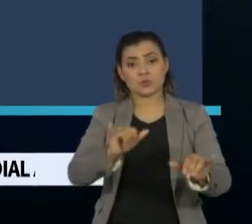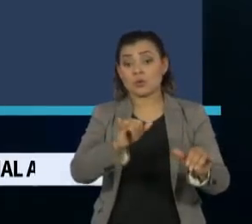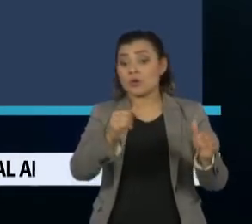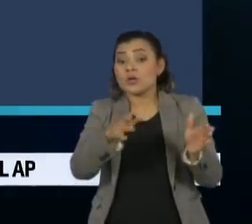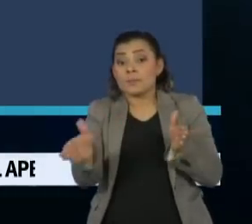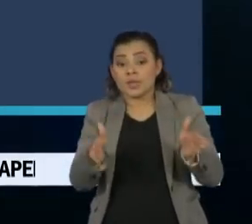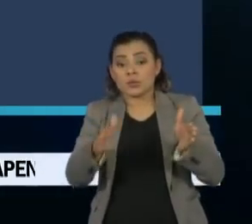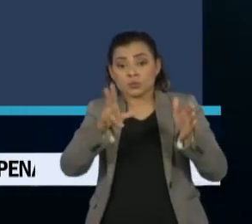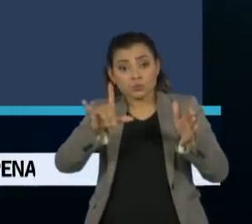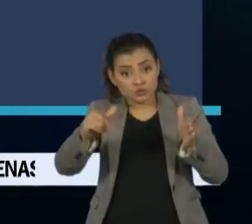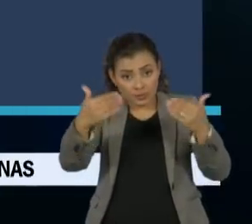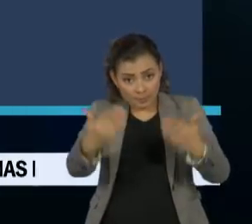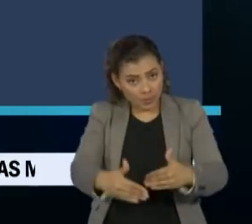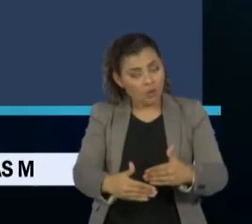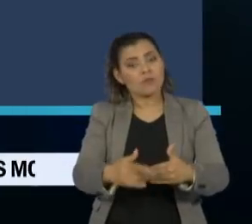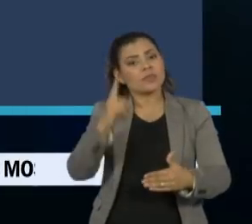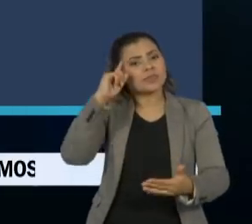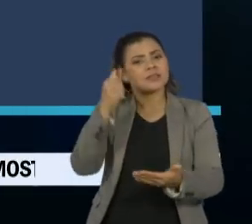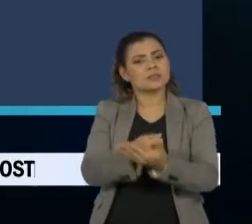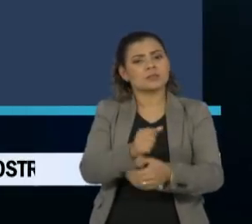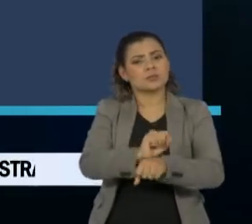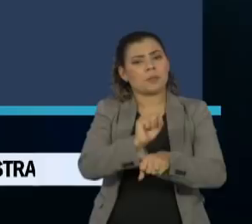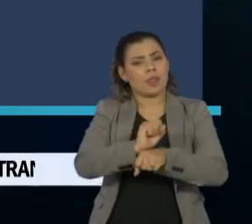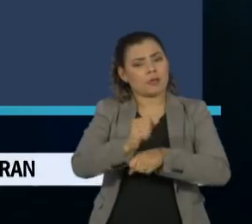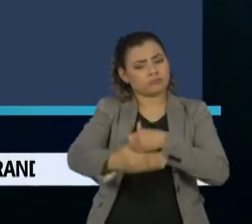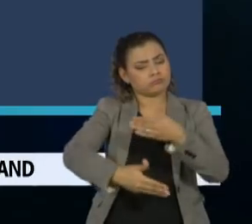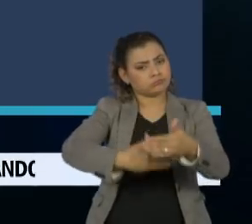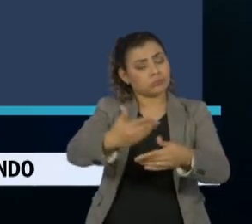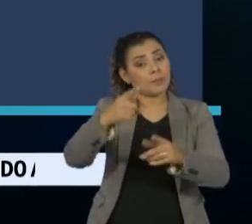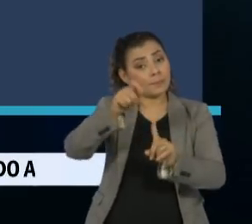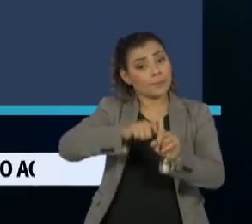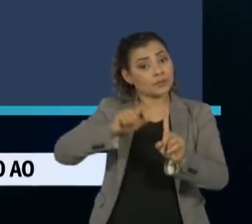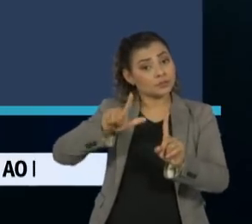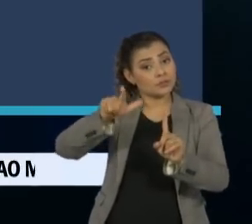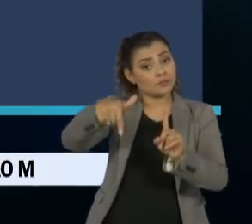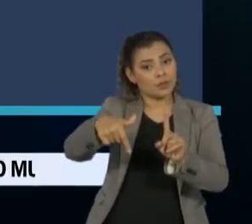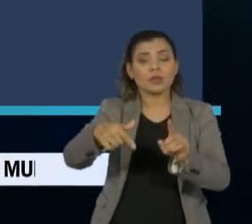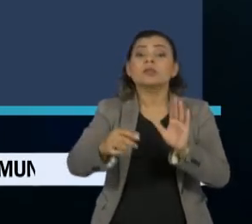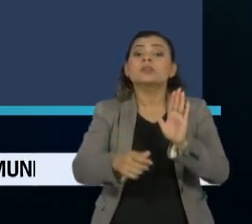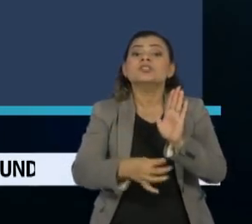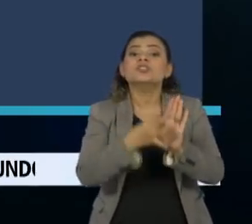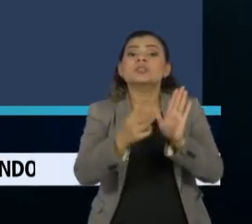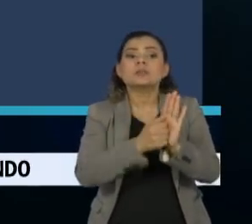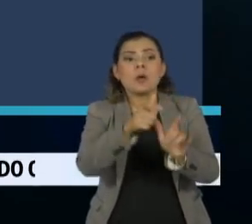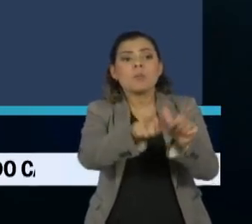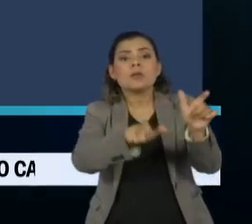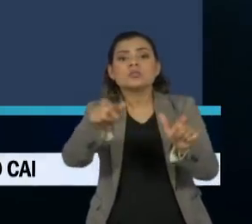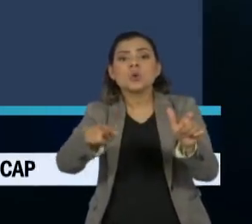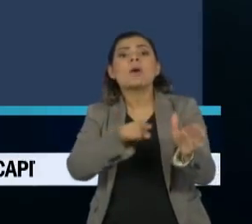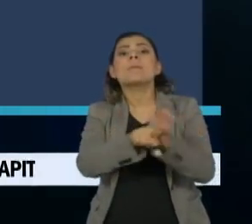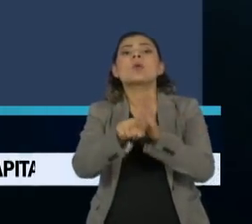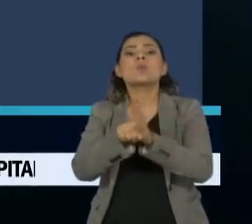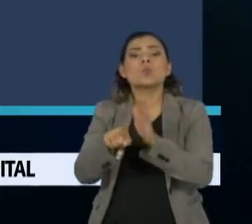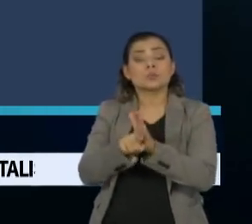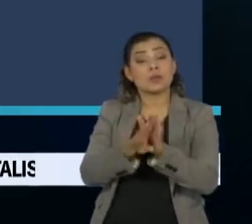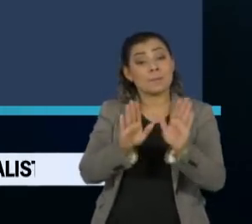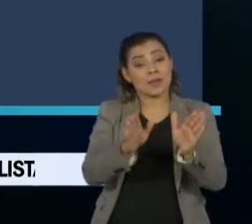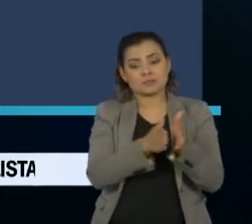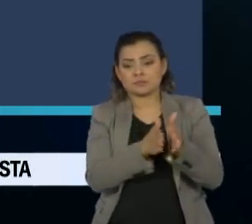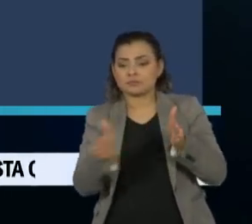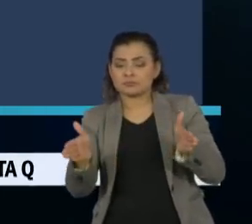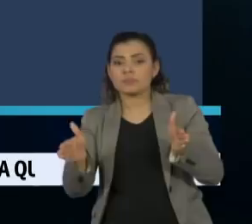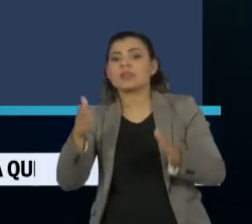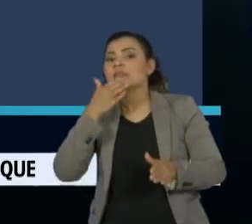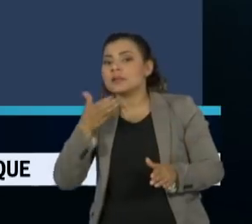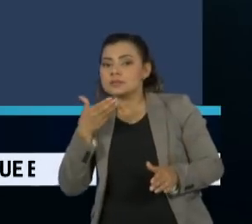Ensino Médio será definida depois de consulta, que será feita no mês que vem aos inscritos. Mas o prazo deve ser entre dezembro